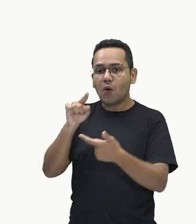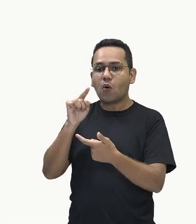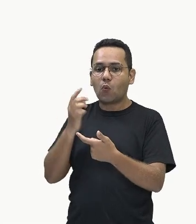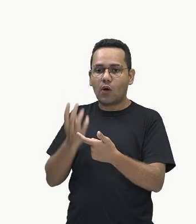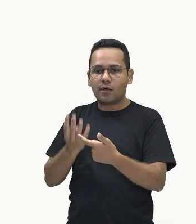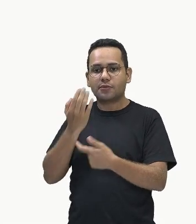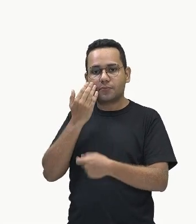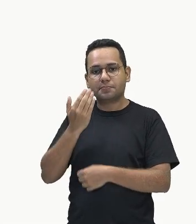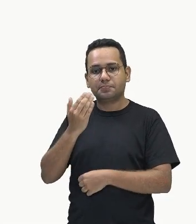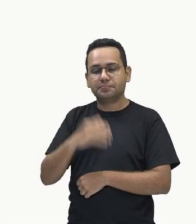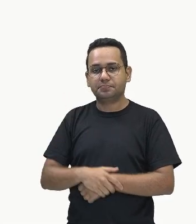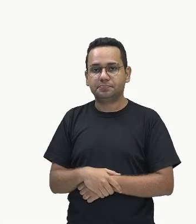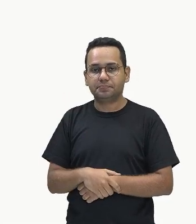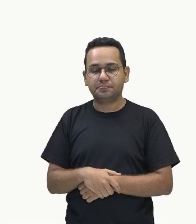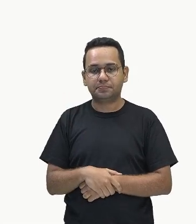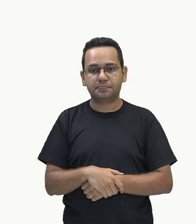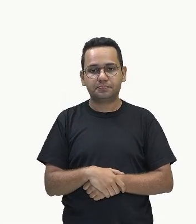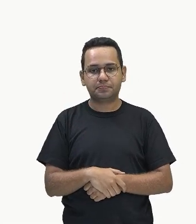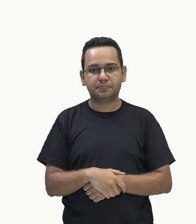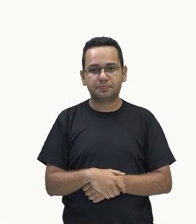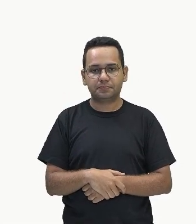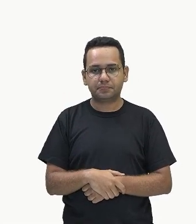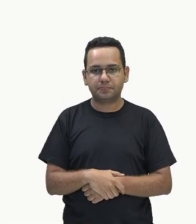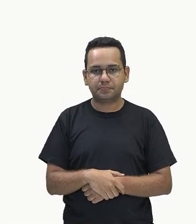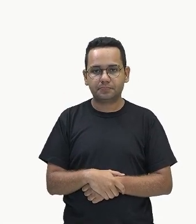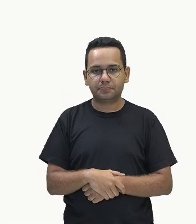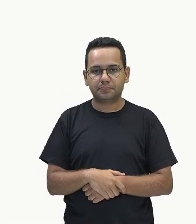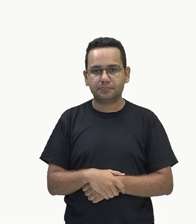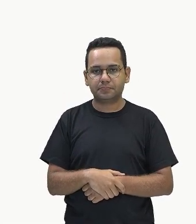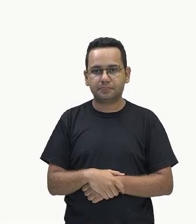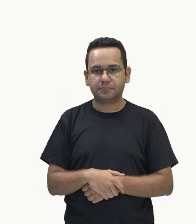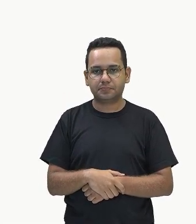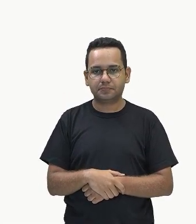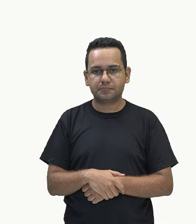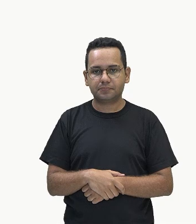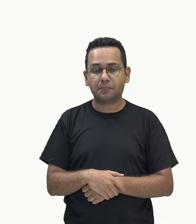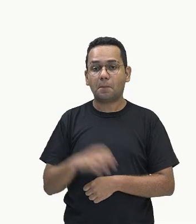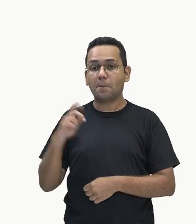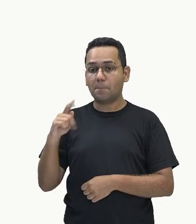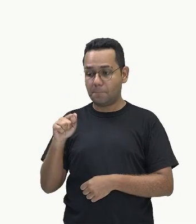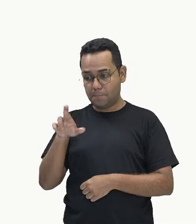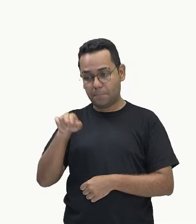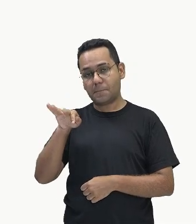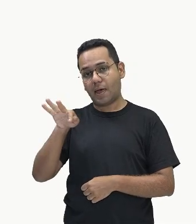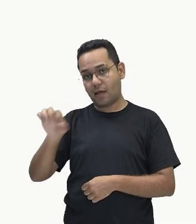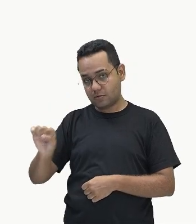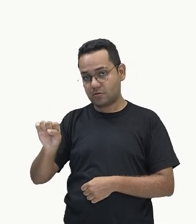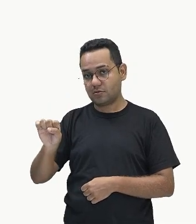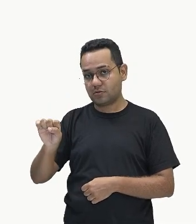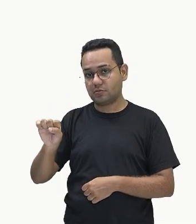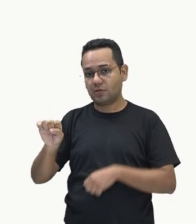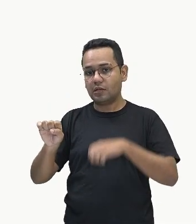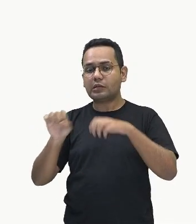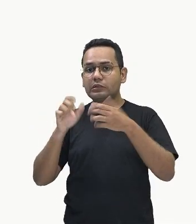E como eu dividi o meu 100% em quatro partes, significa que cada parte